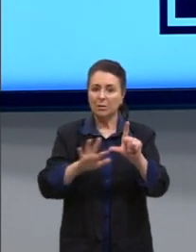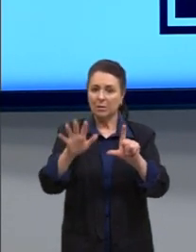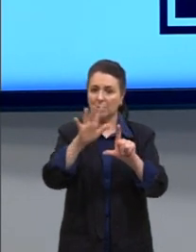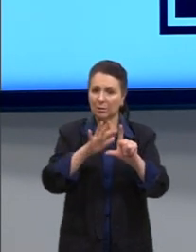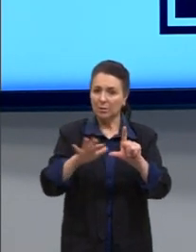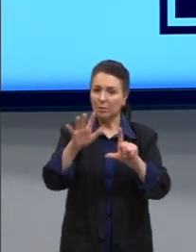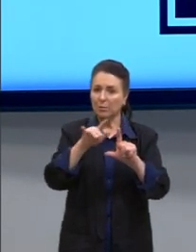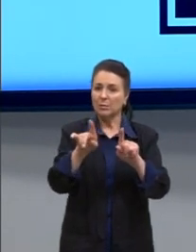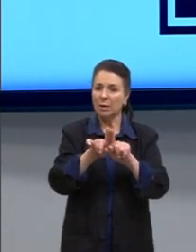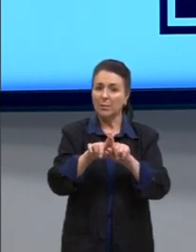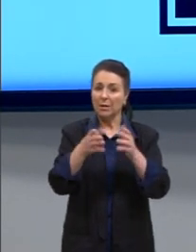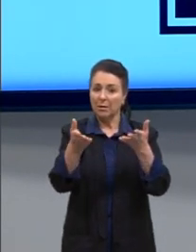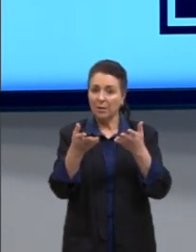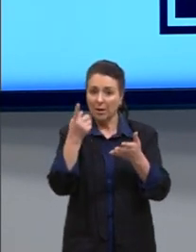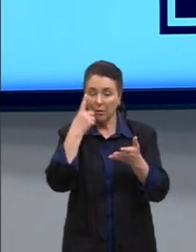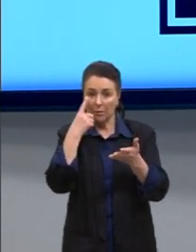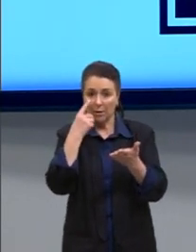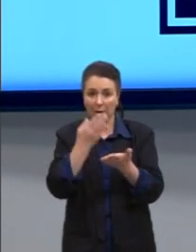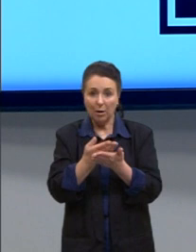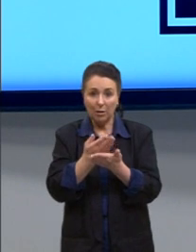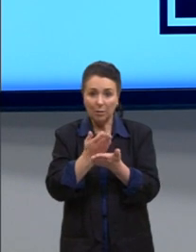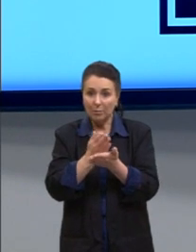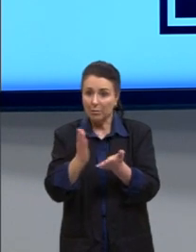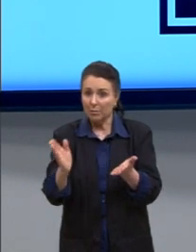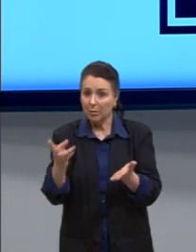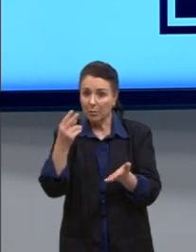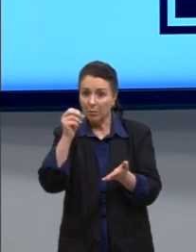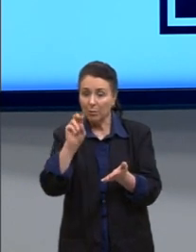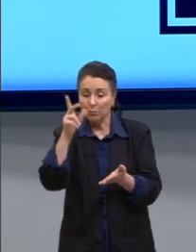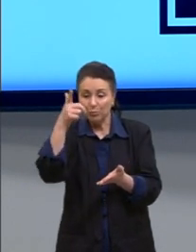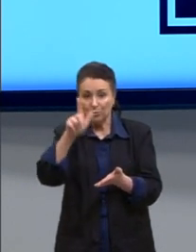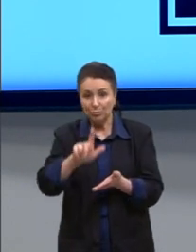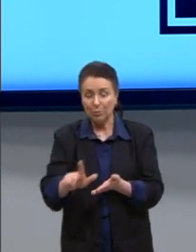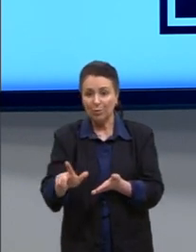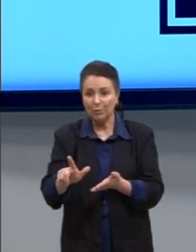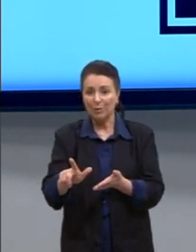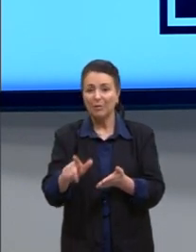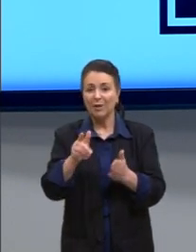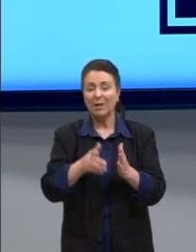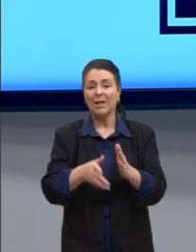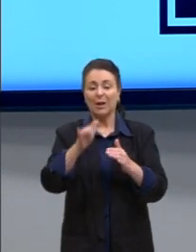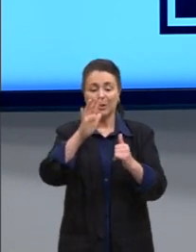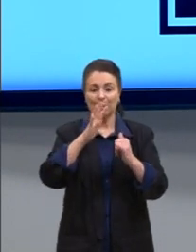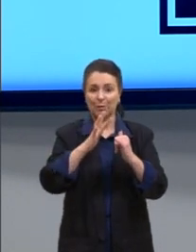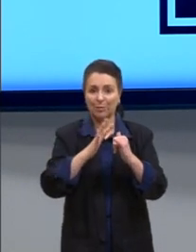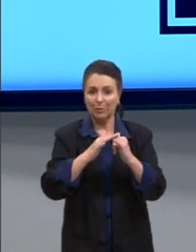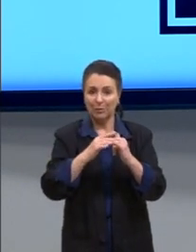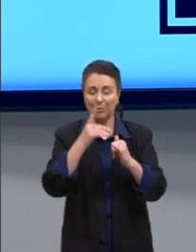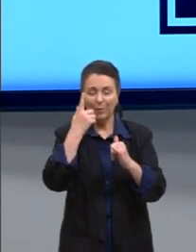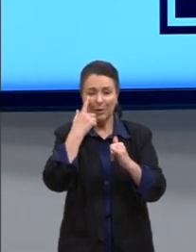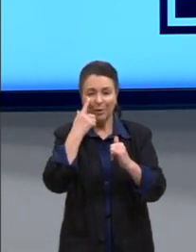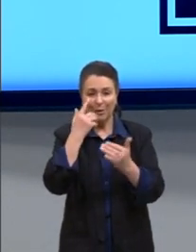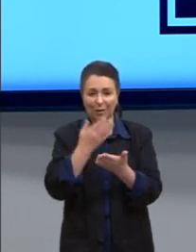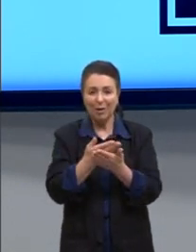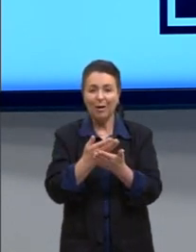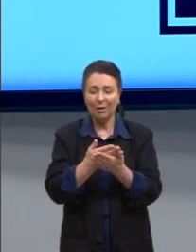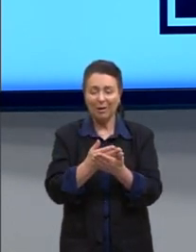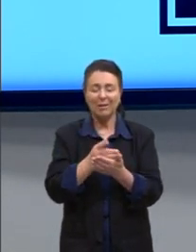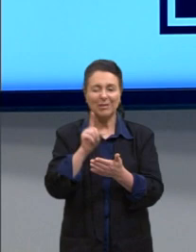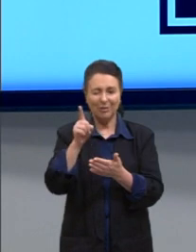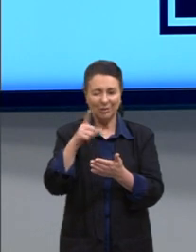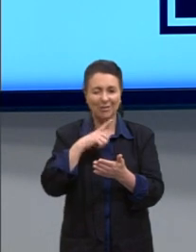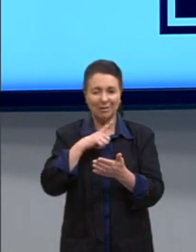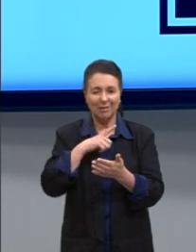precisa assistir alguma aula que tu perdeu ou quer assistir novamente, vai lá no YouTube e vê as aulas que já estão por lá.